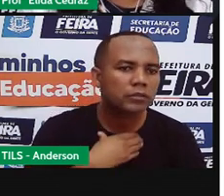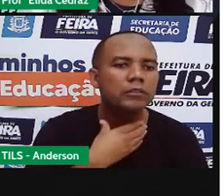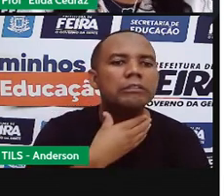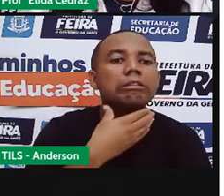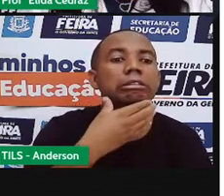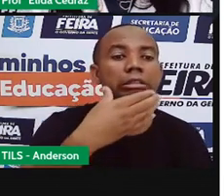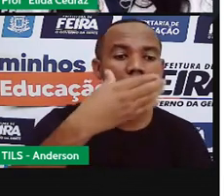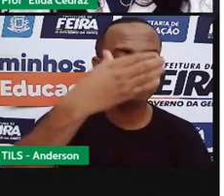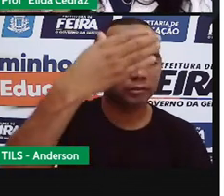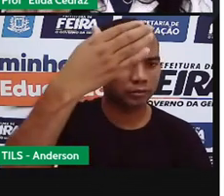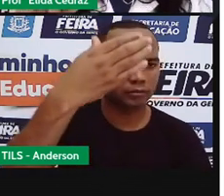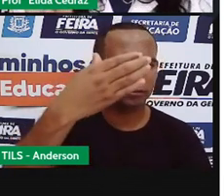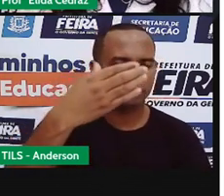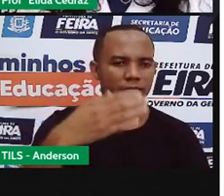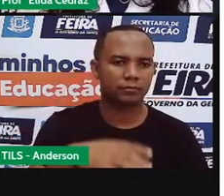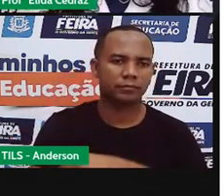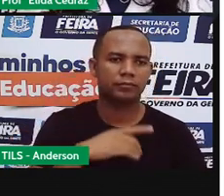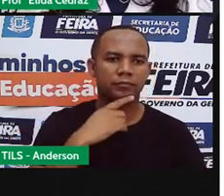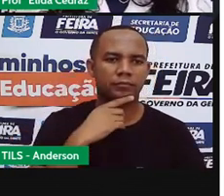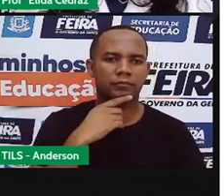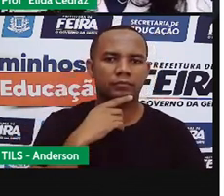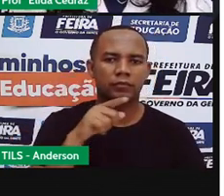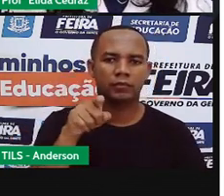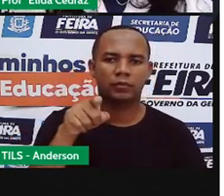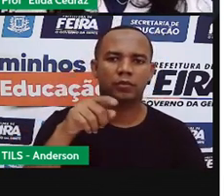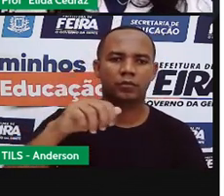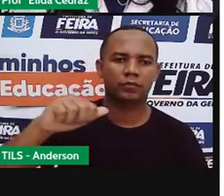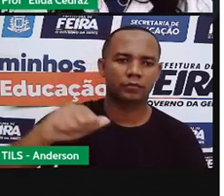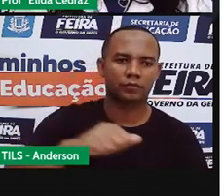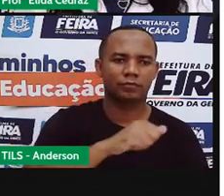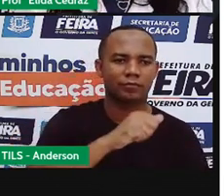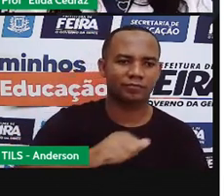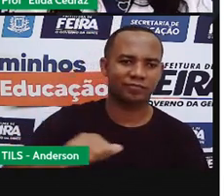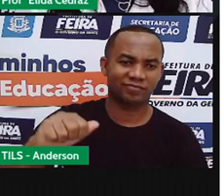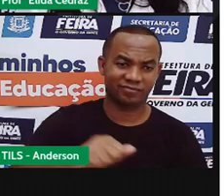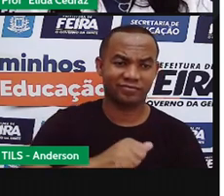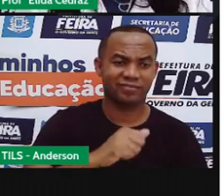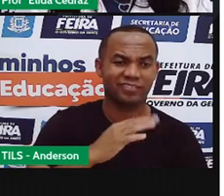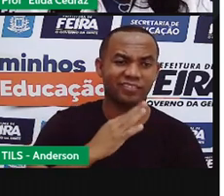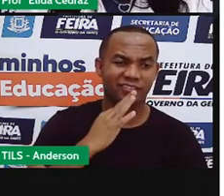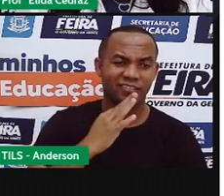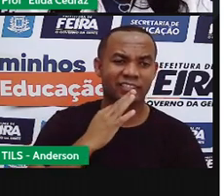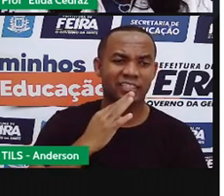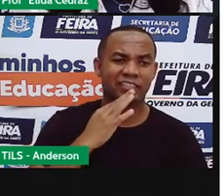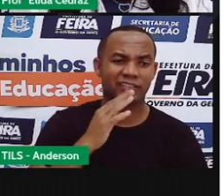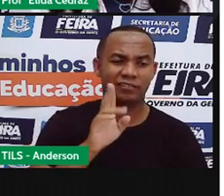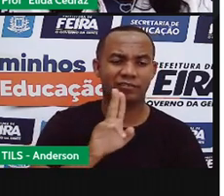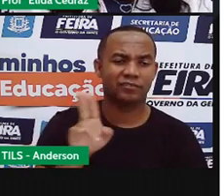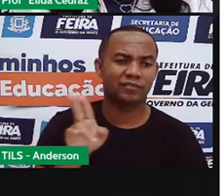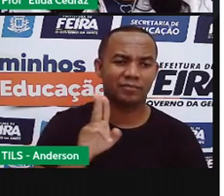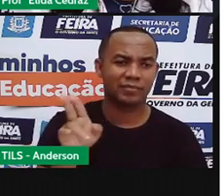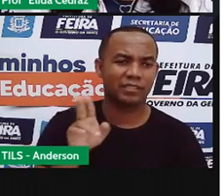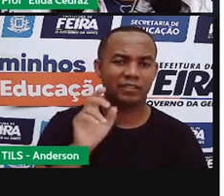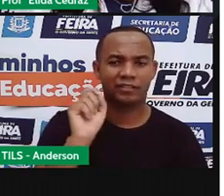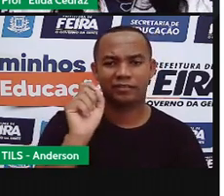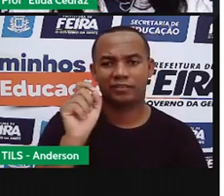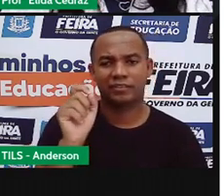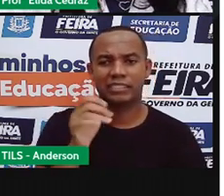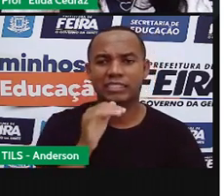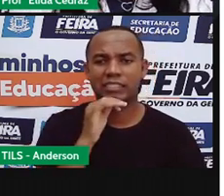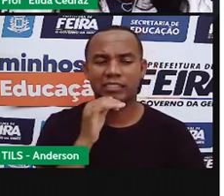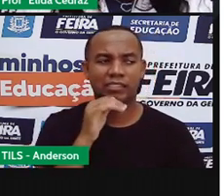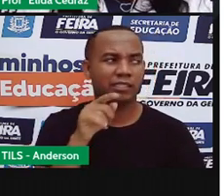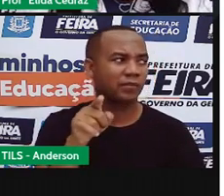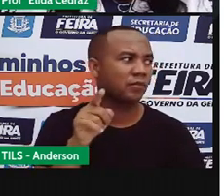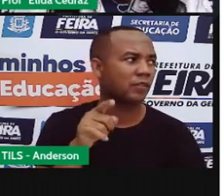girassa. E esse objeto de uso doméstico, qual é o nome dele? Não é a marca, não, eu quero o